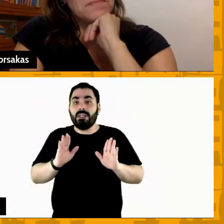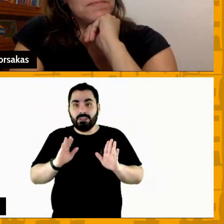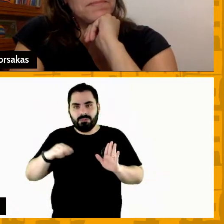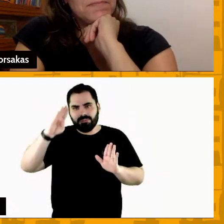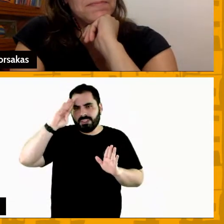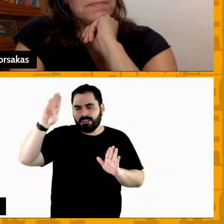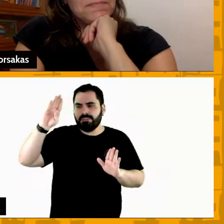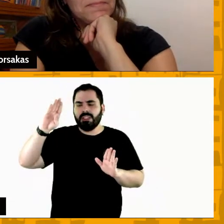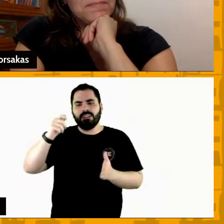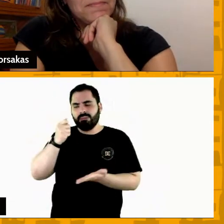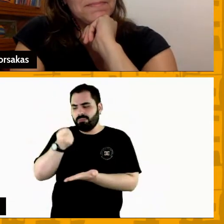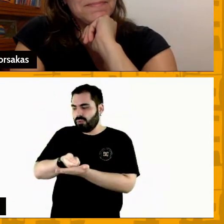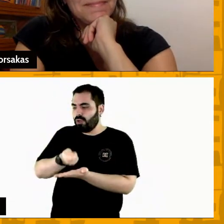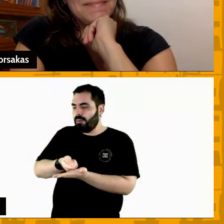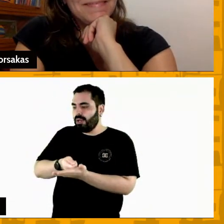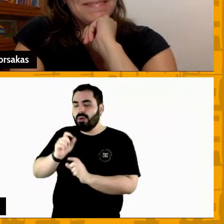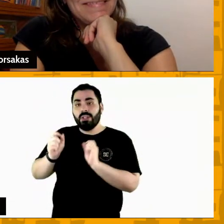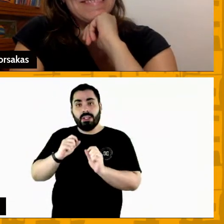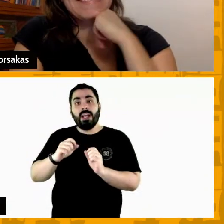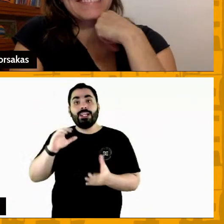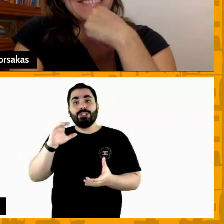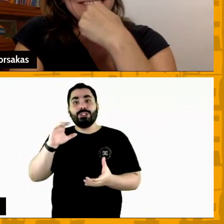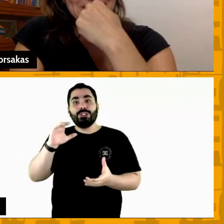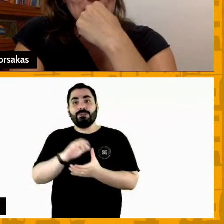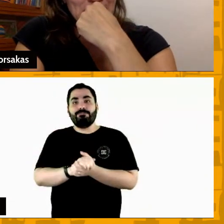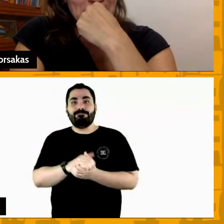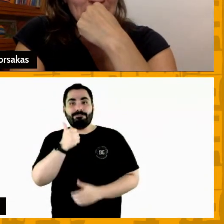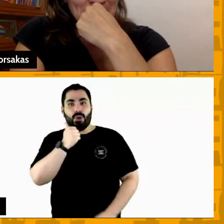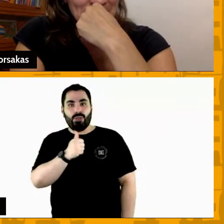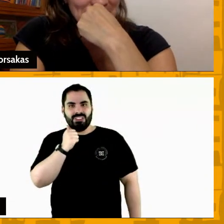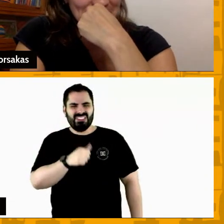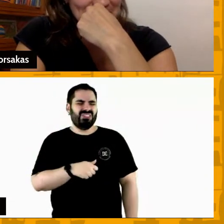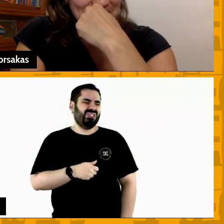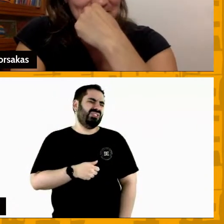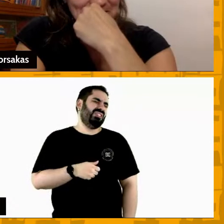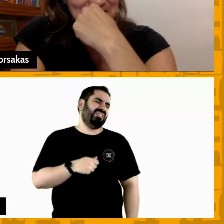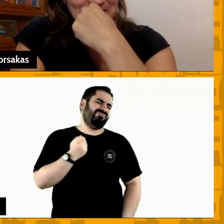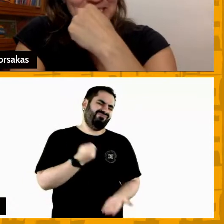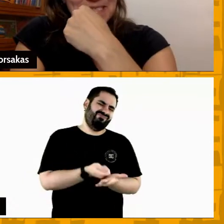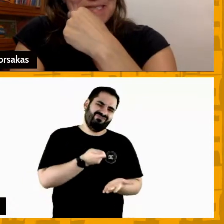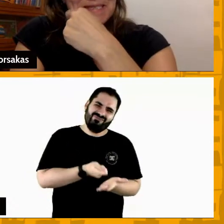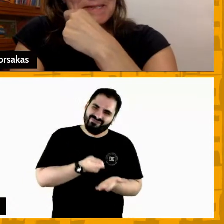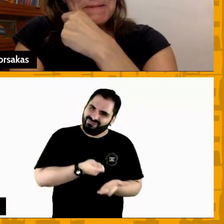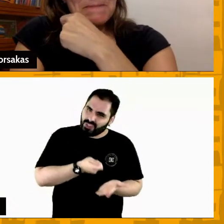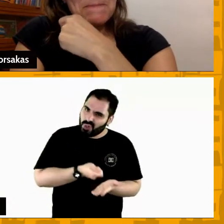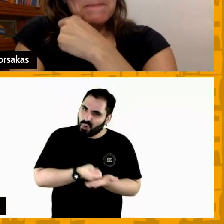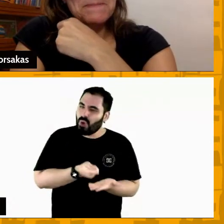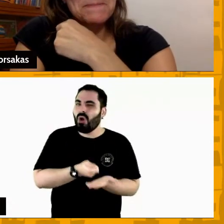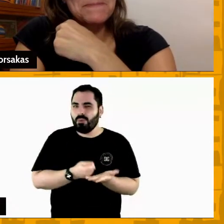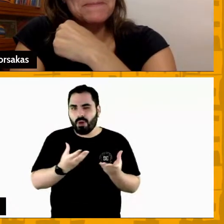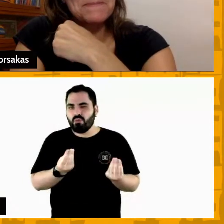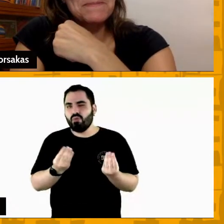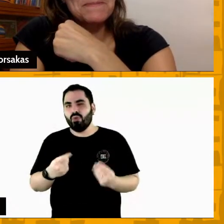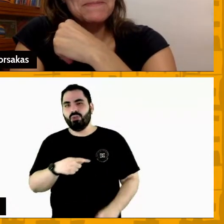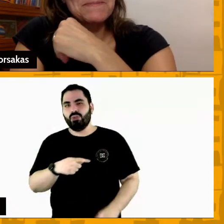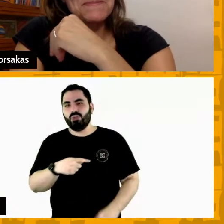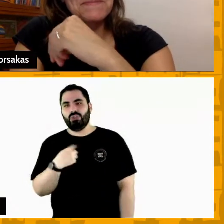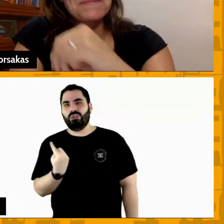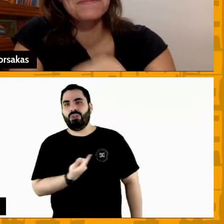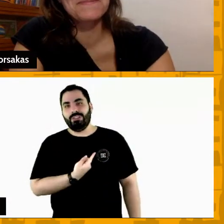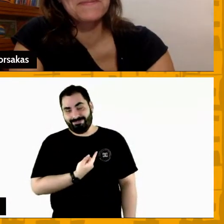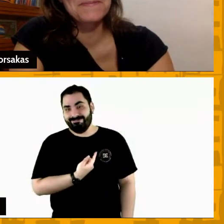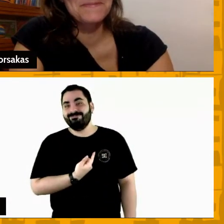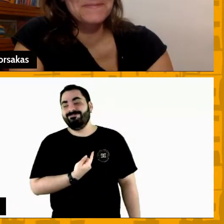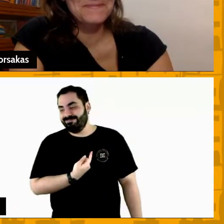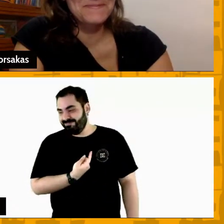cobram são as esposas também viu em casa elas escutam muito e também elas cobram da gente a